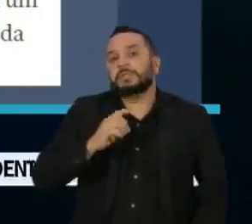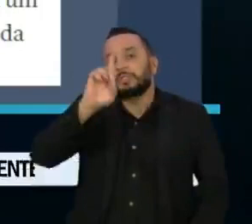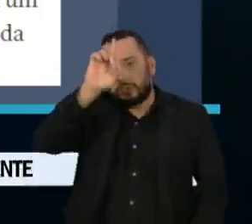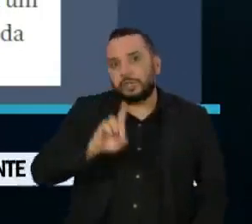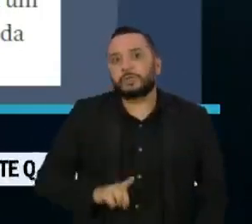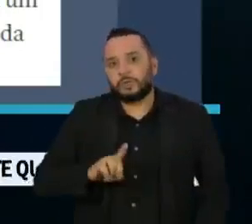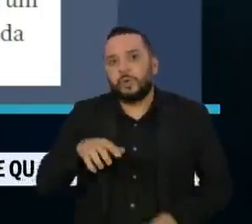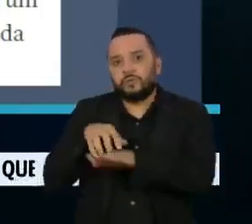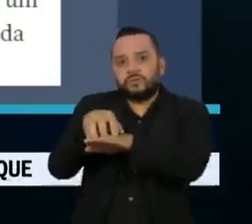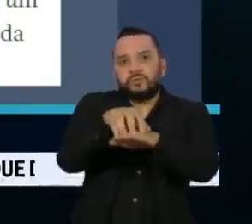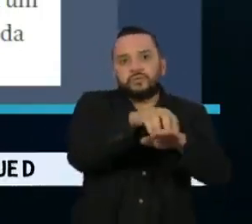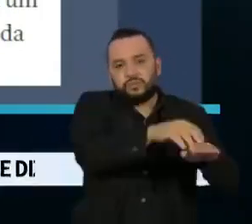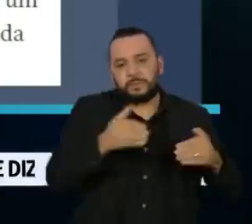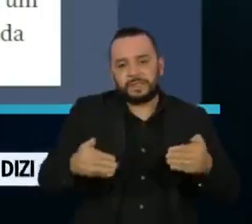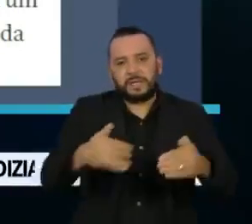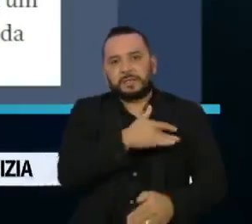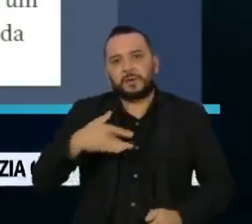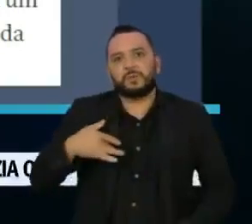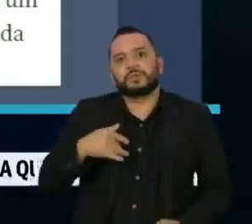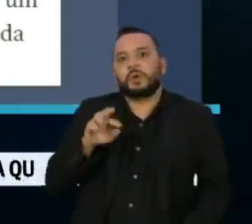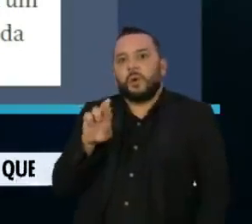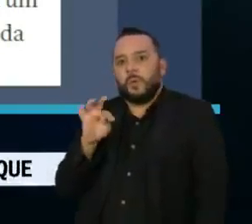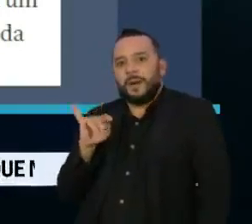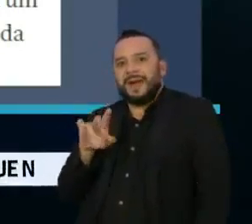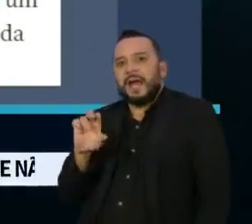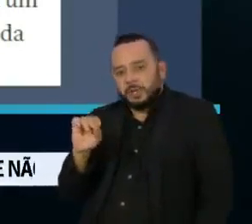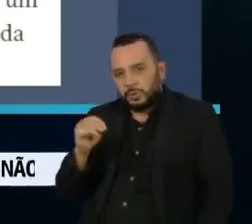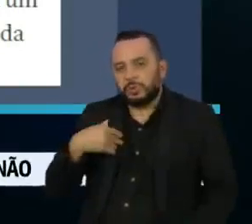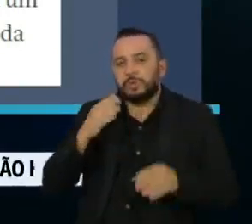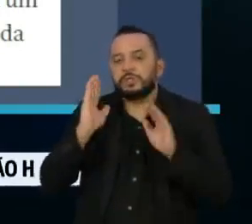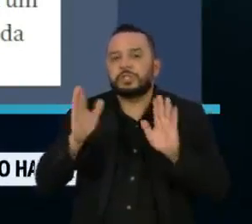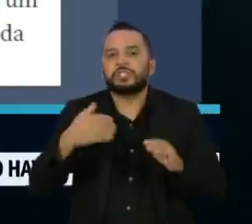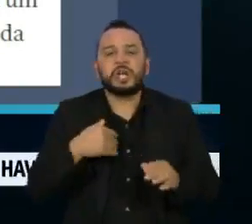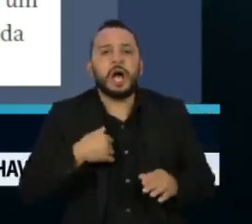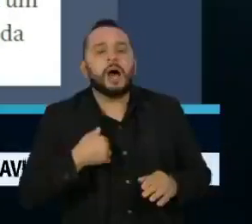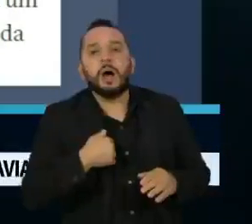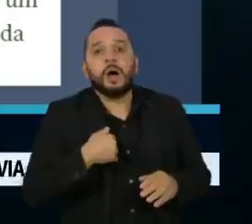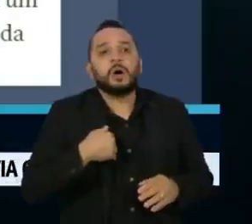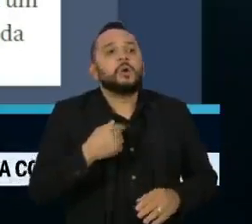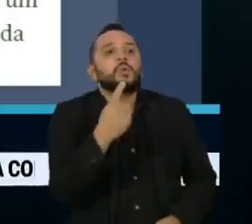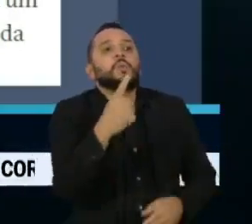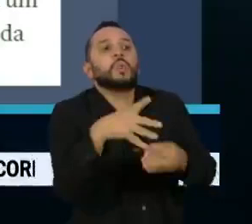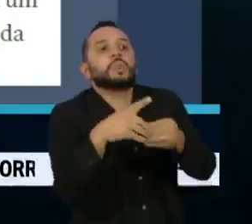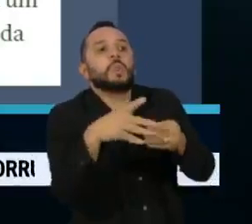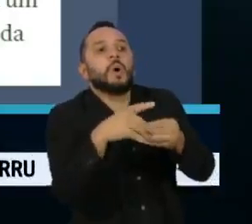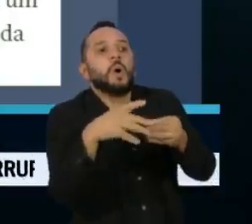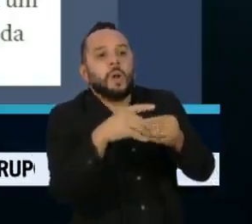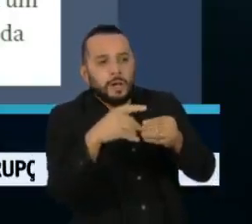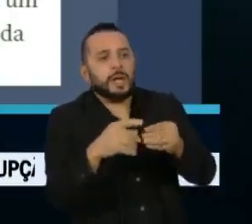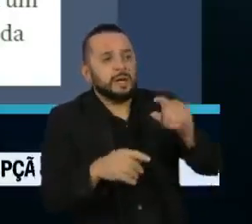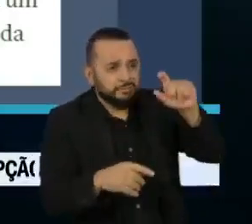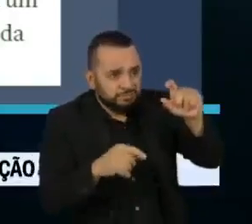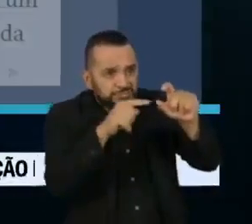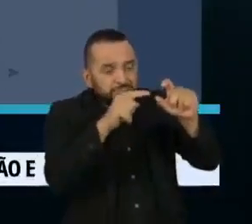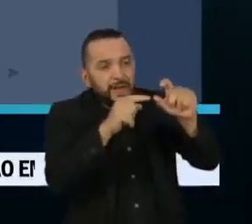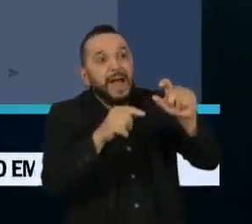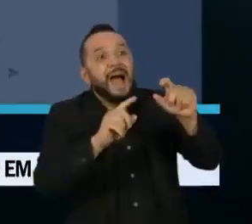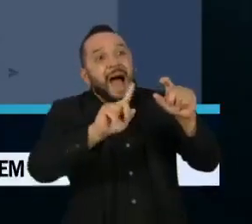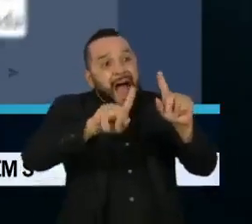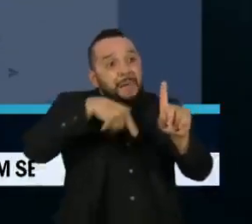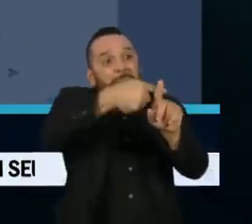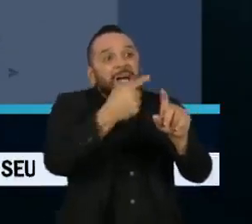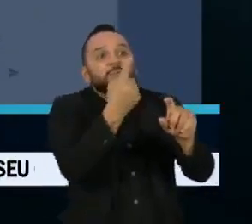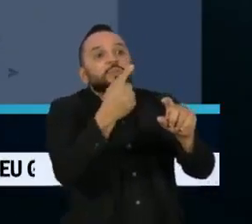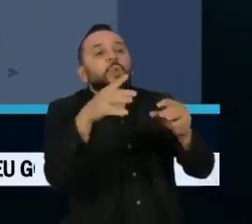do Ministério da Saúde, Roberto Ferreira Dias, teria cobrado propina de um dólar por dose de vacina. Ao